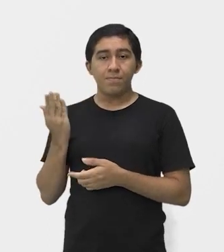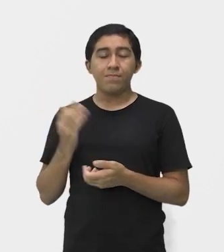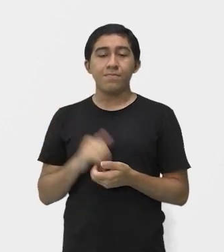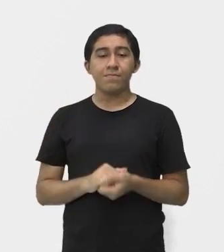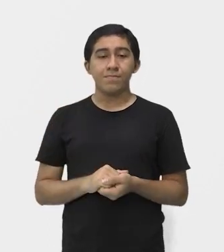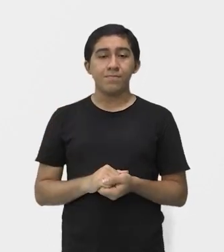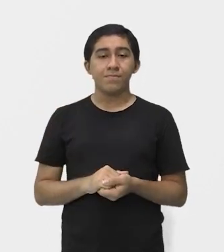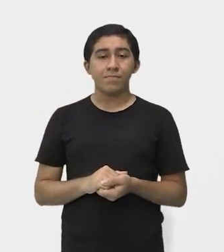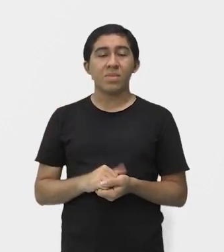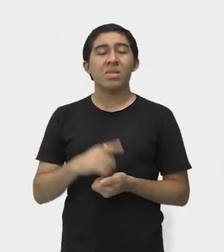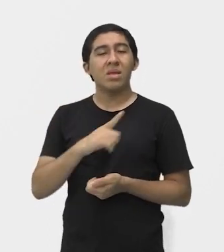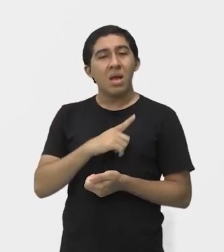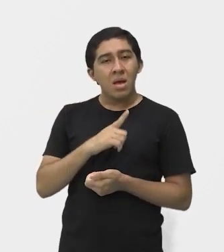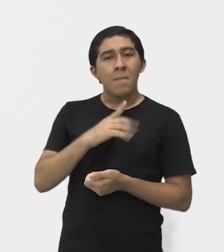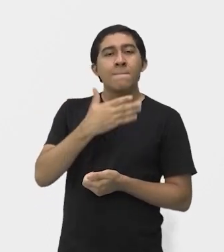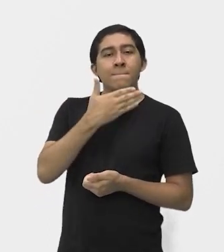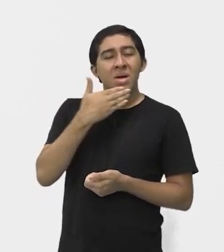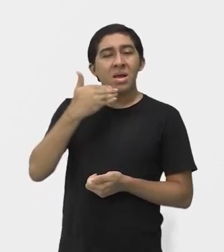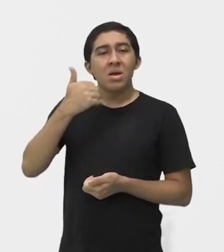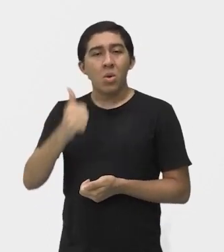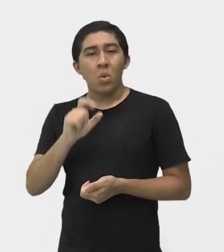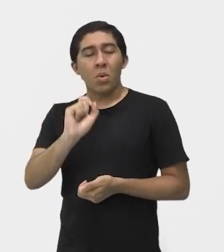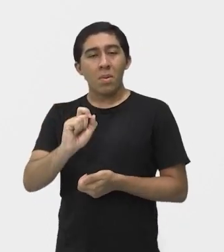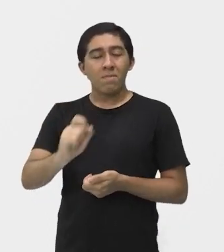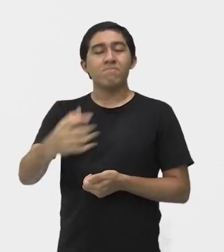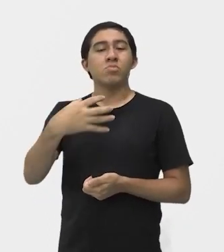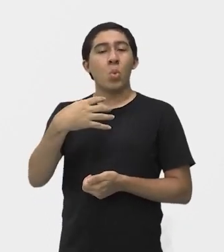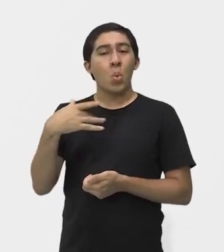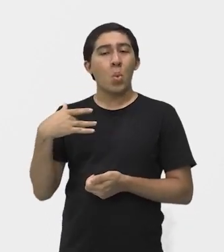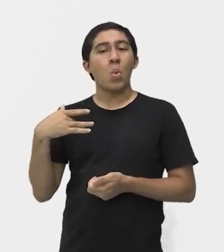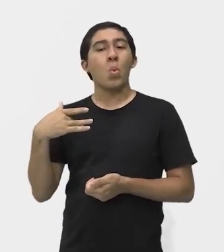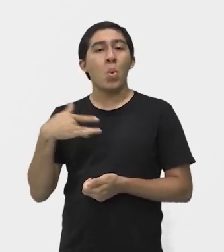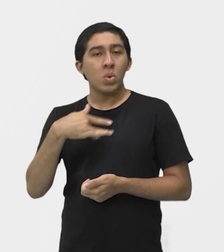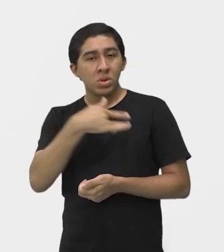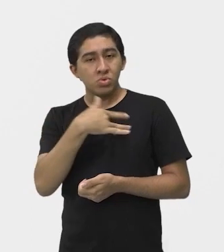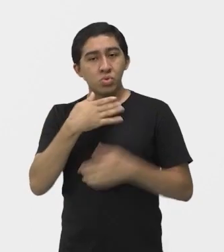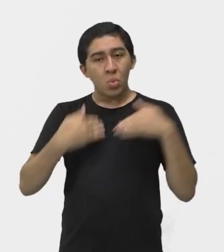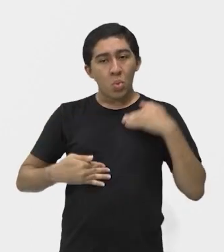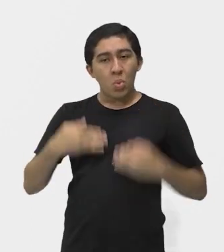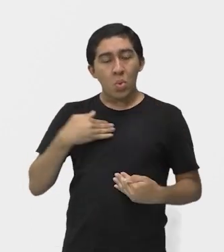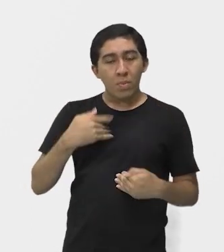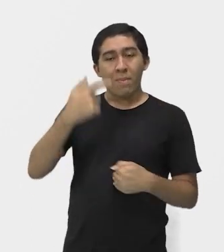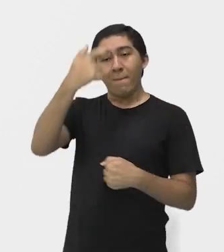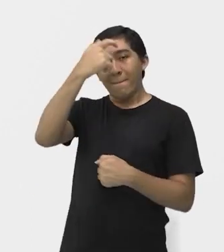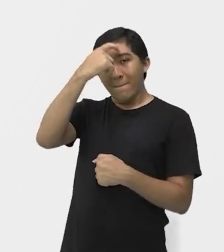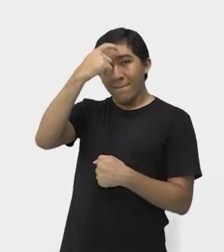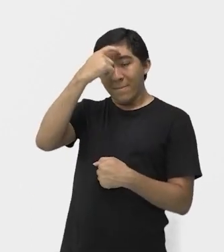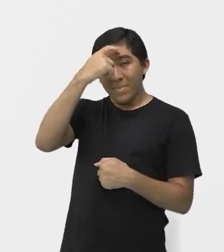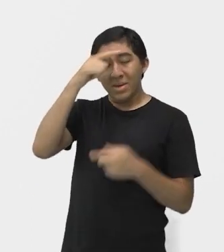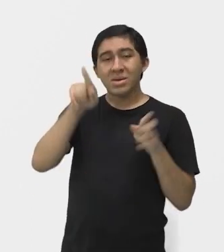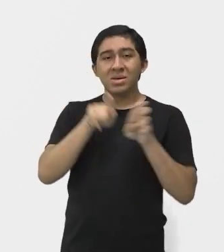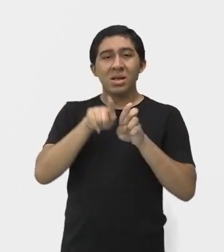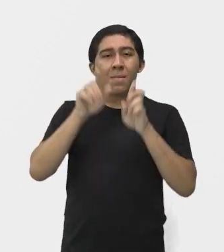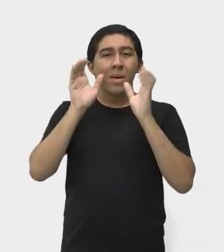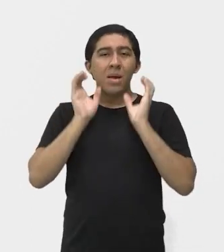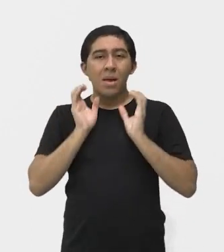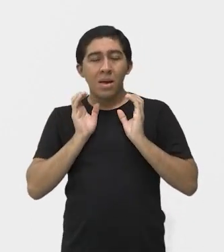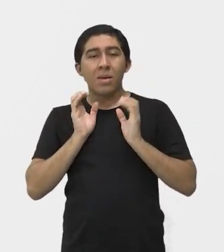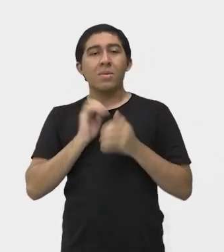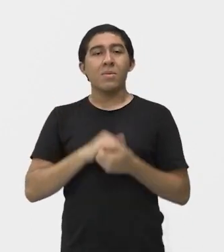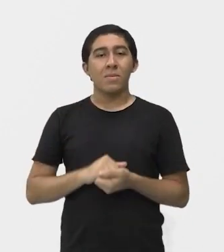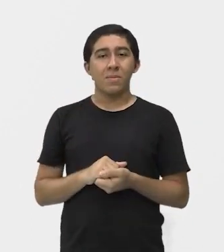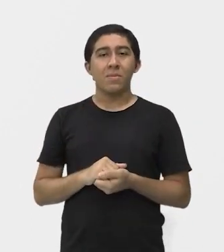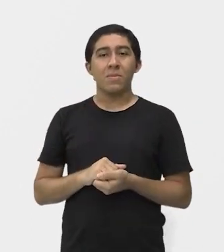corpo, mente e, inclusive, caráter. Ele modifica tudo isso aí no nosso corpo, né? Ele vai